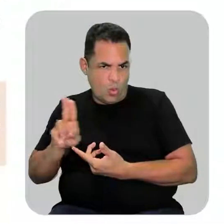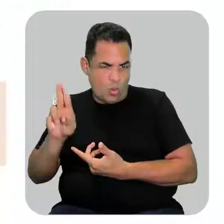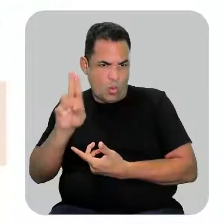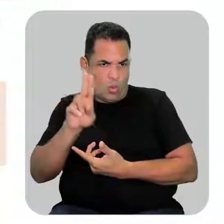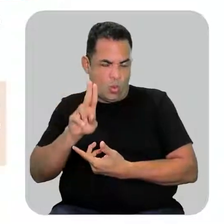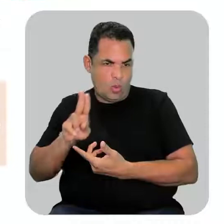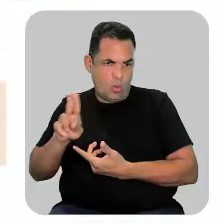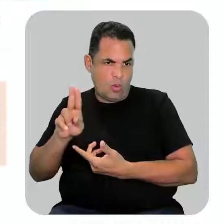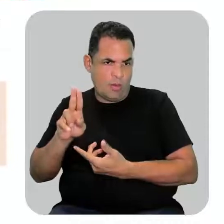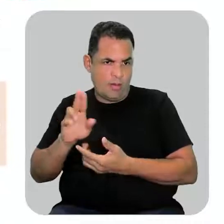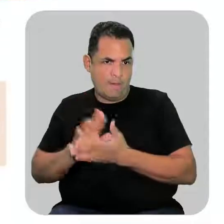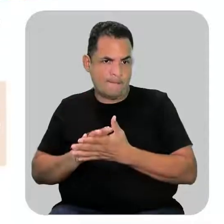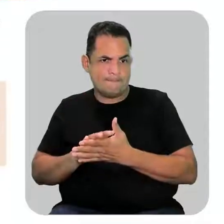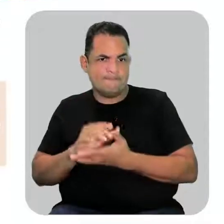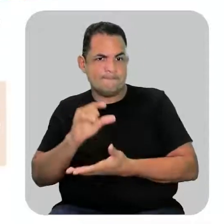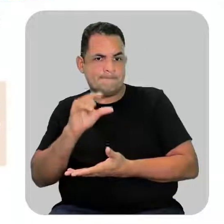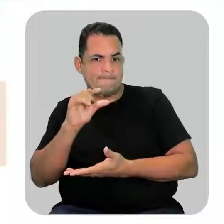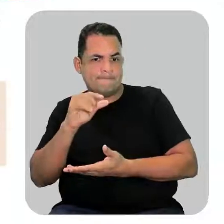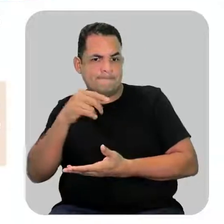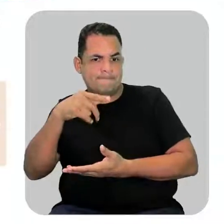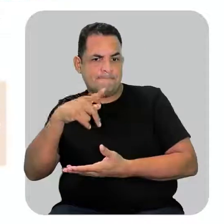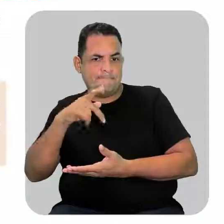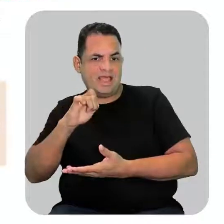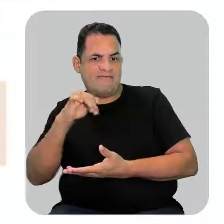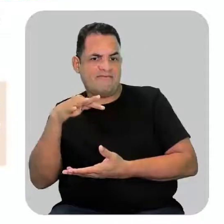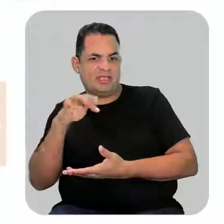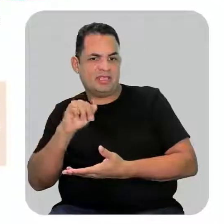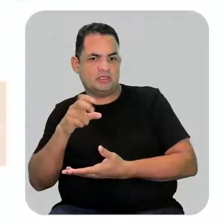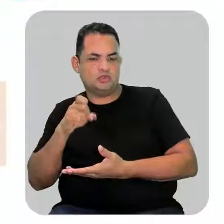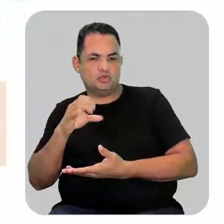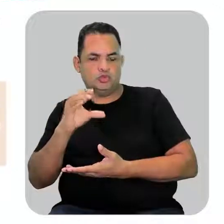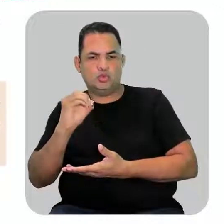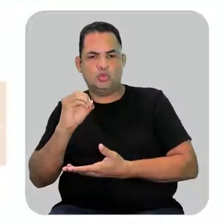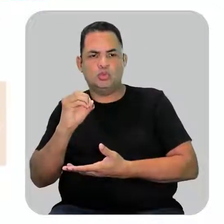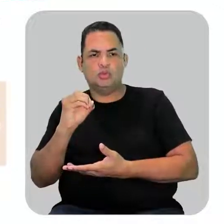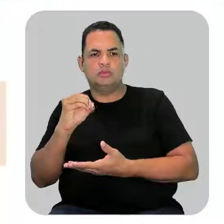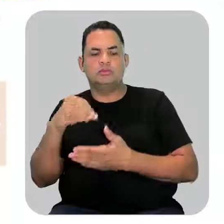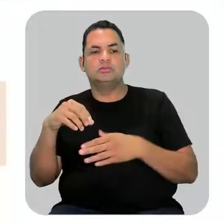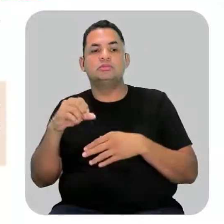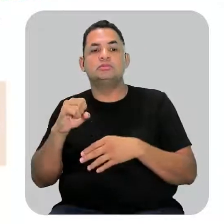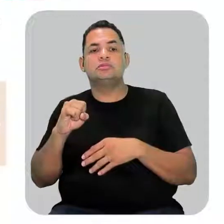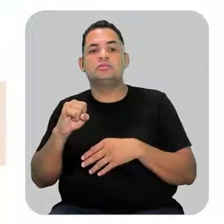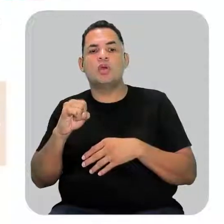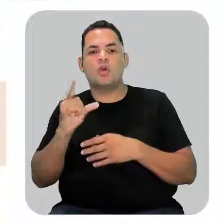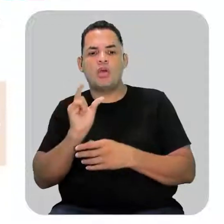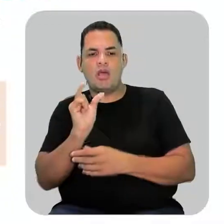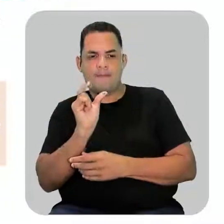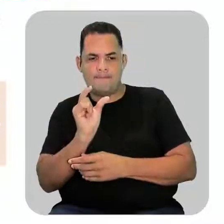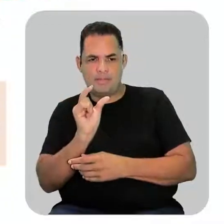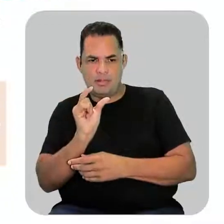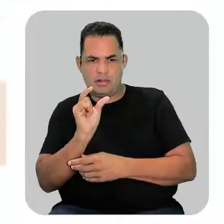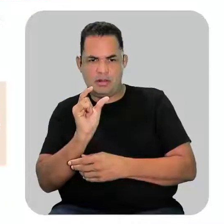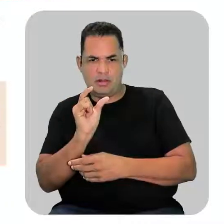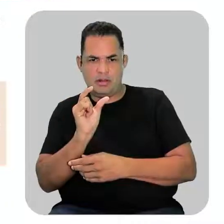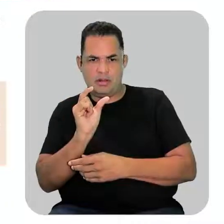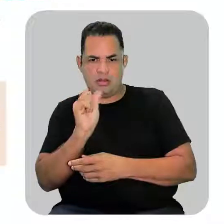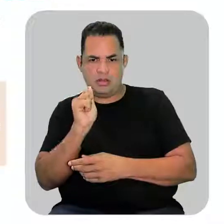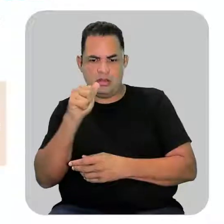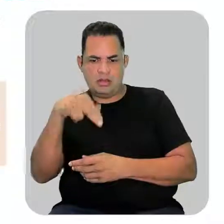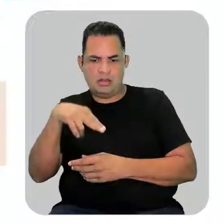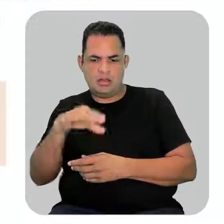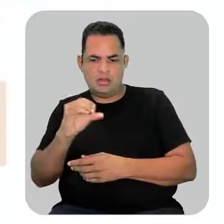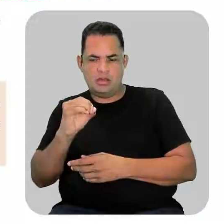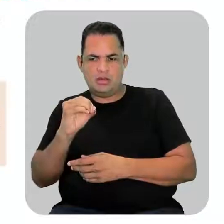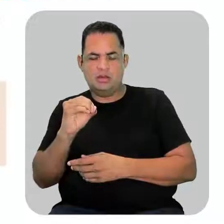mesmo prefixo que eu dei aqui para usar o nome do metano. Só que em vez de usar essa terminação ano,